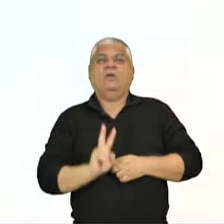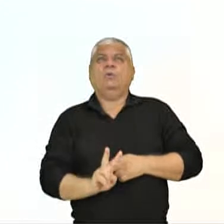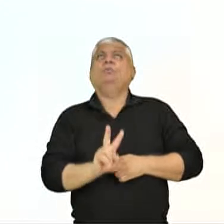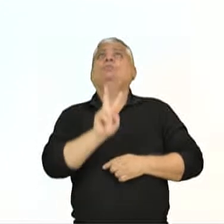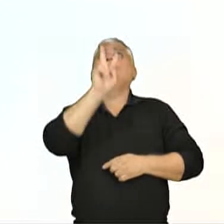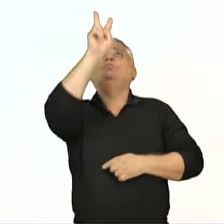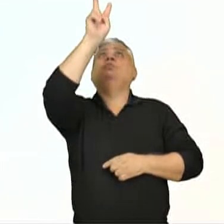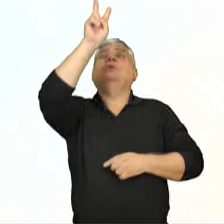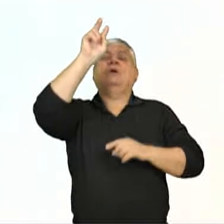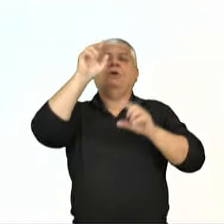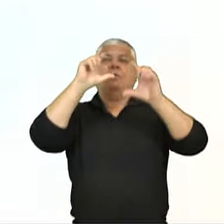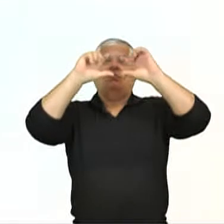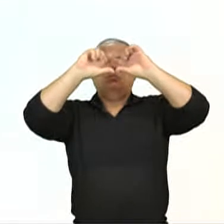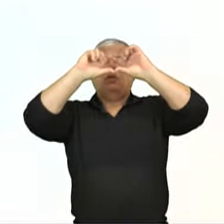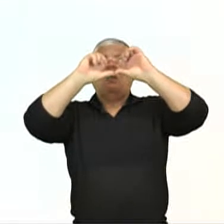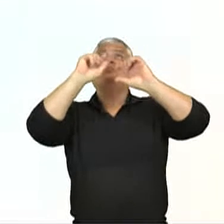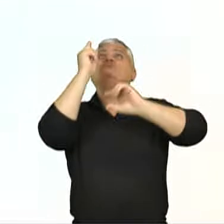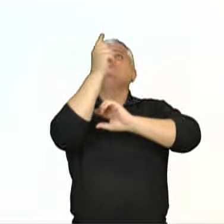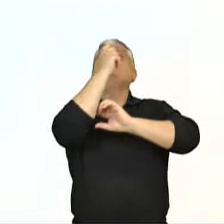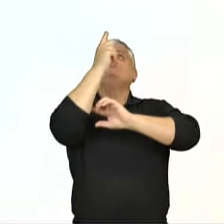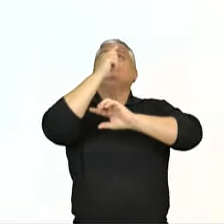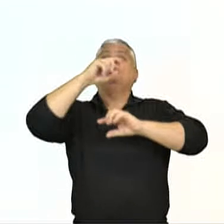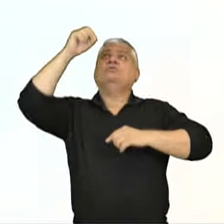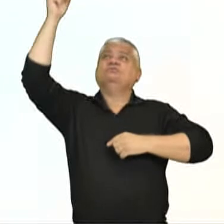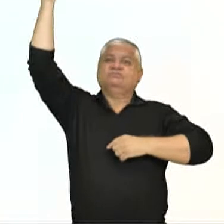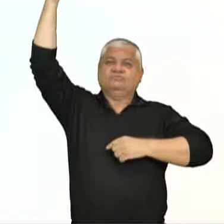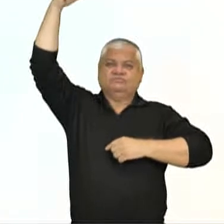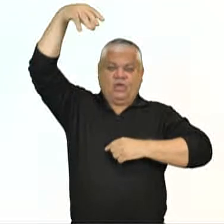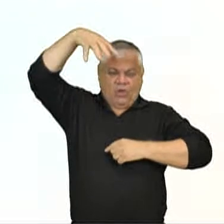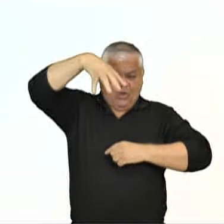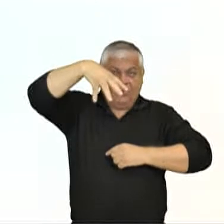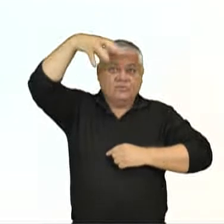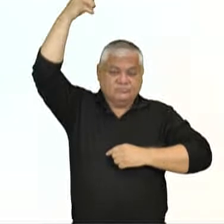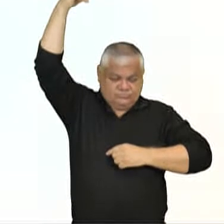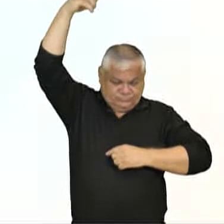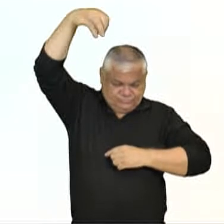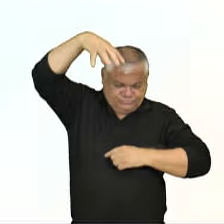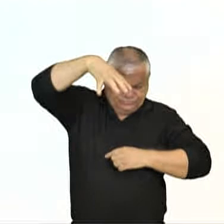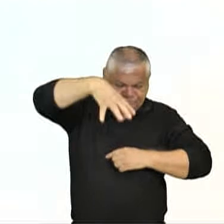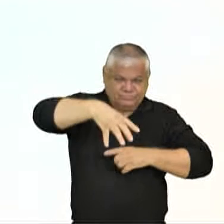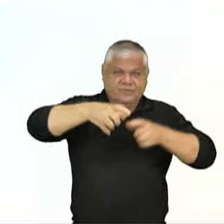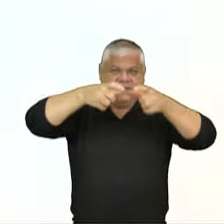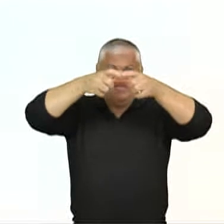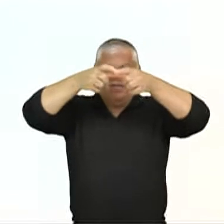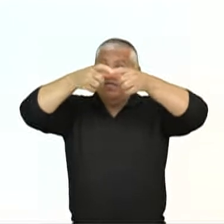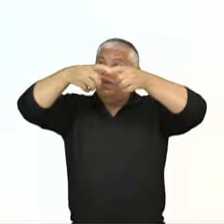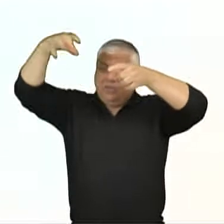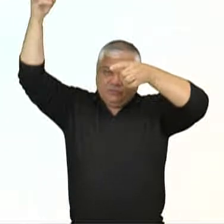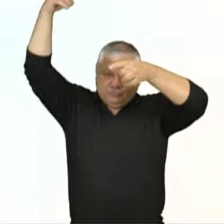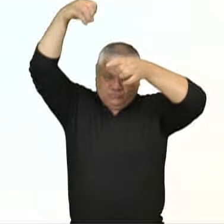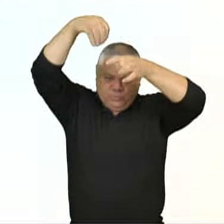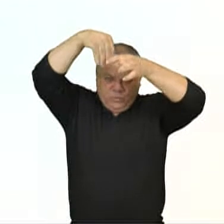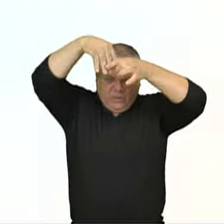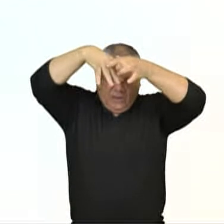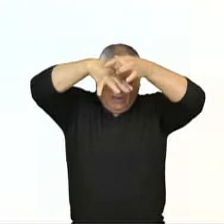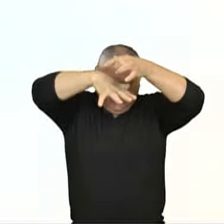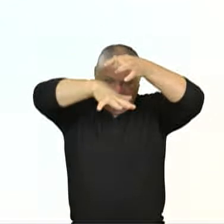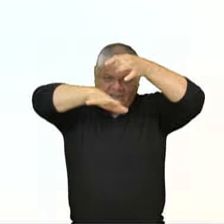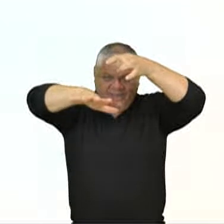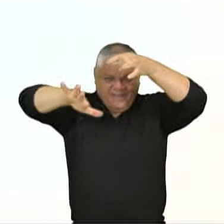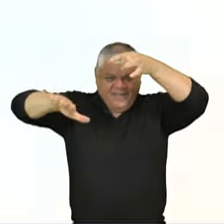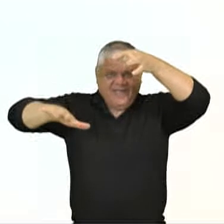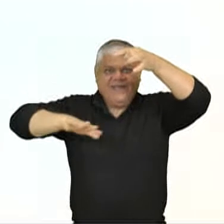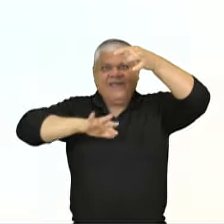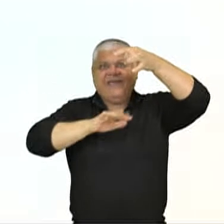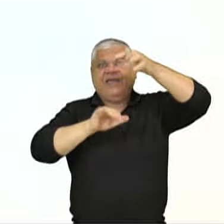luz e entrada de ventilação. Não foi feita por placa, mas por concreto posulano moldado, cinzas vulcânicos na região do Ipozooli na região do Vesúvio